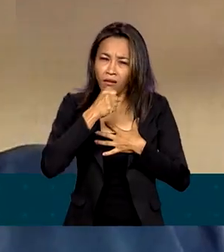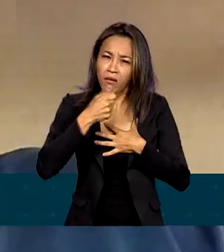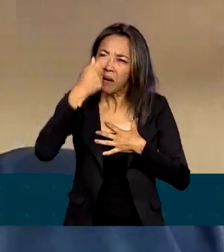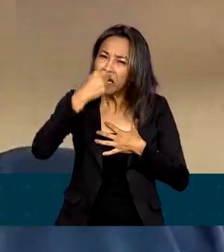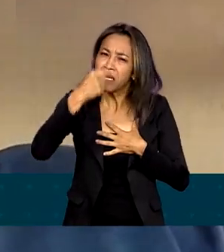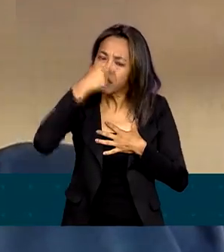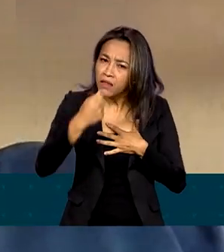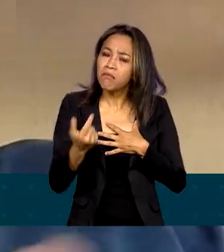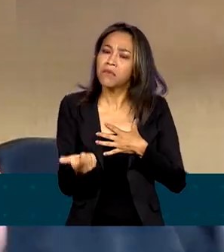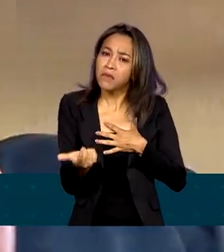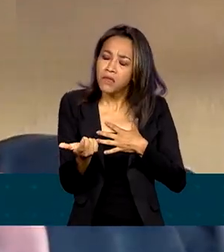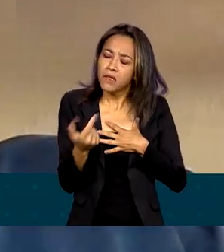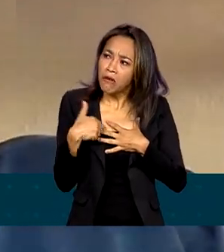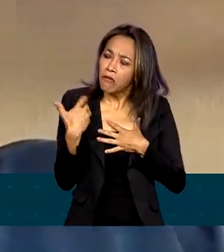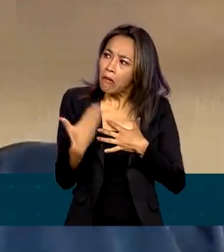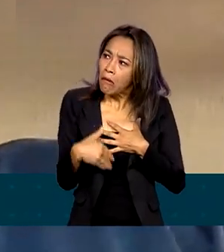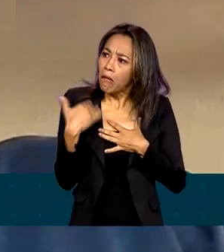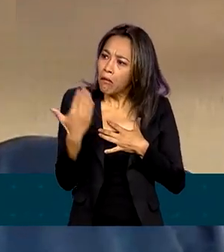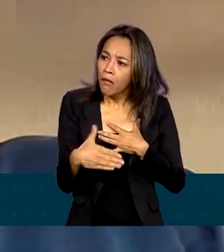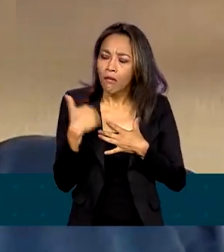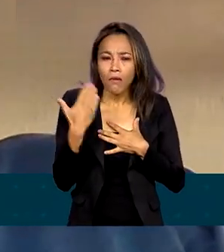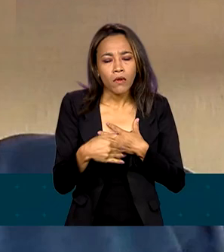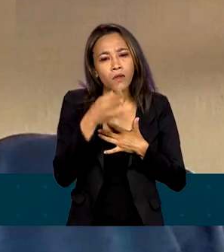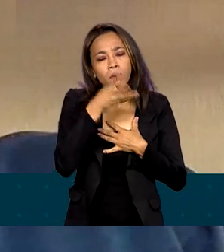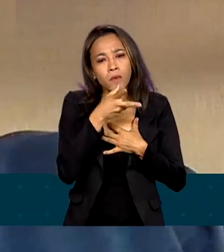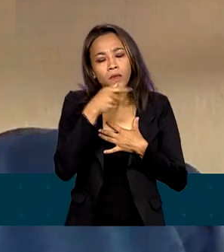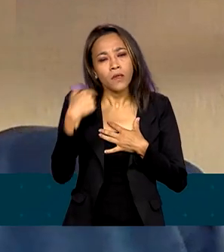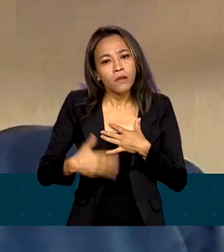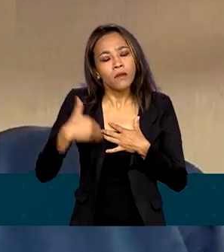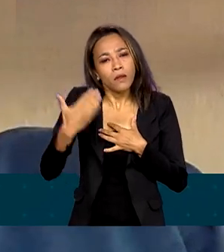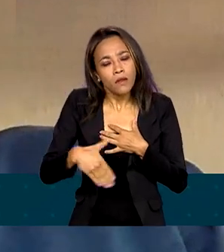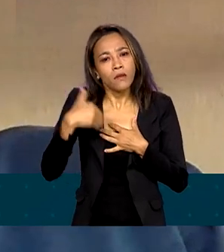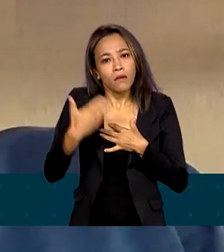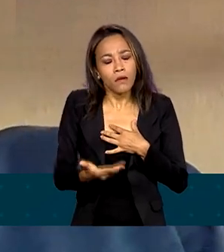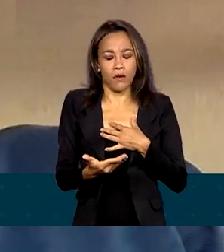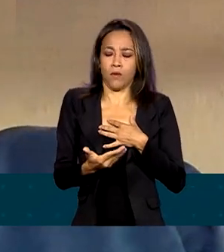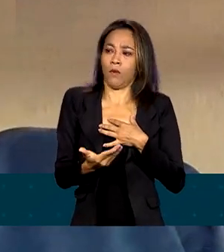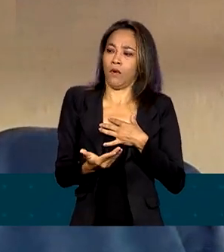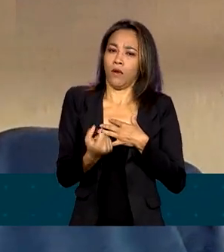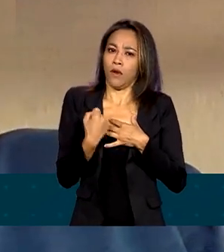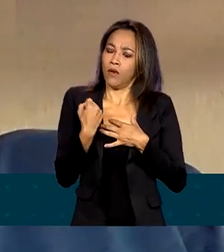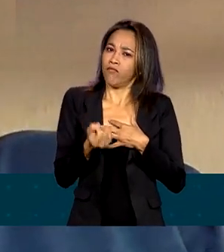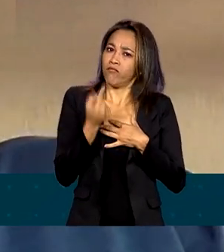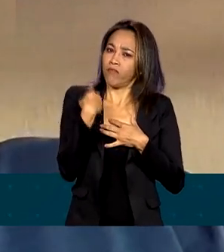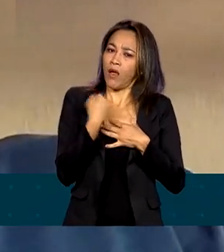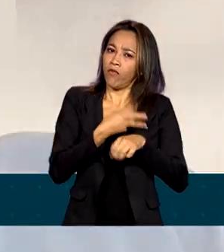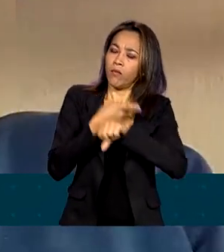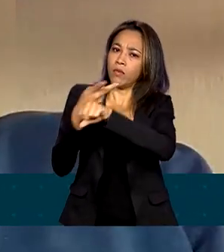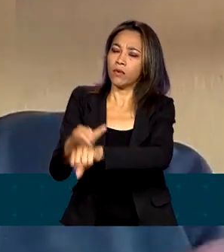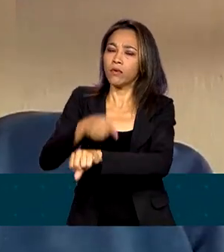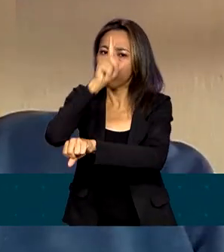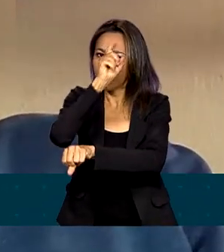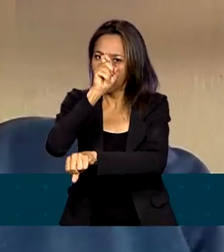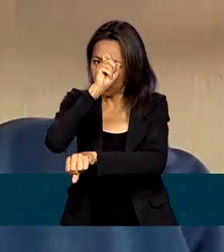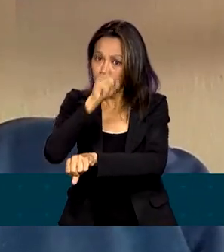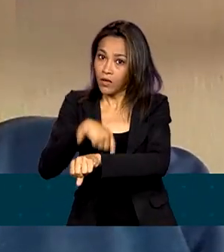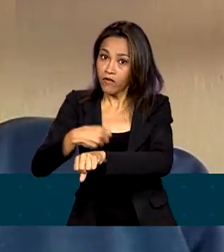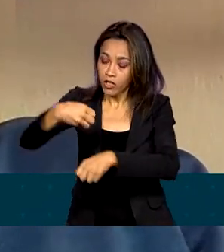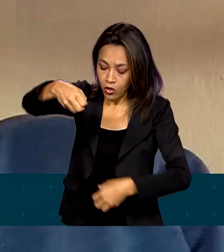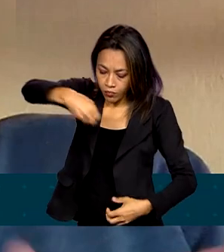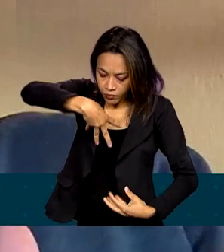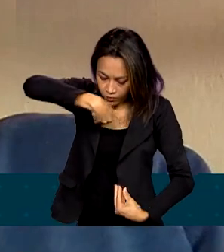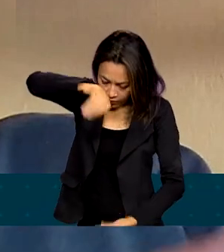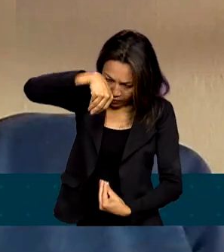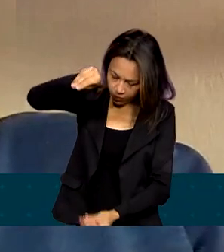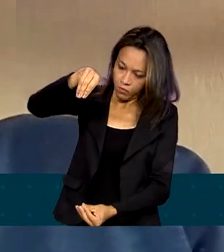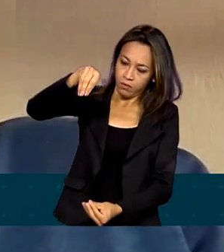aquela gripe foi demorando a melhorar e aí fui na emergência. Fizeram uma tomografia